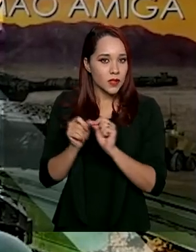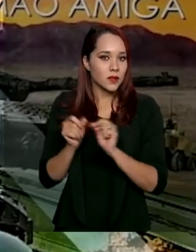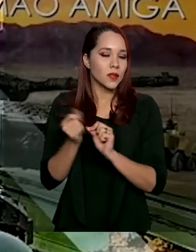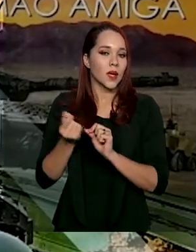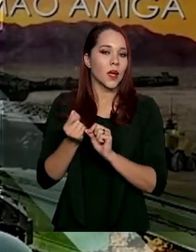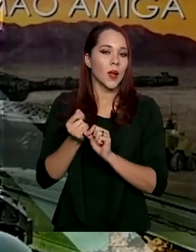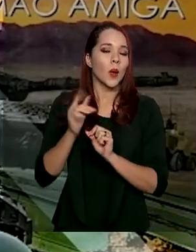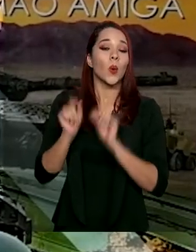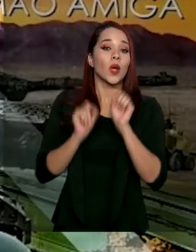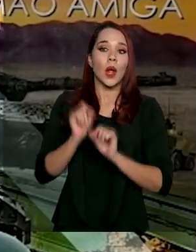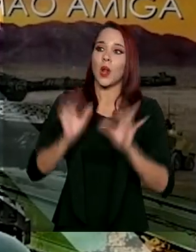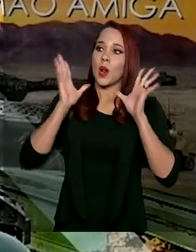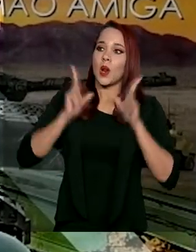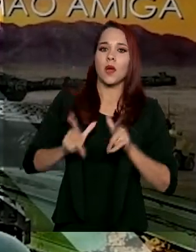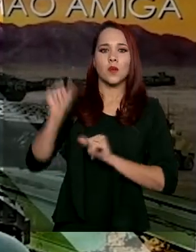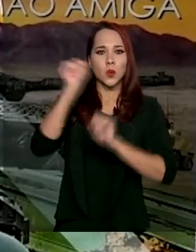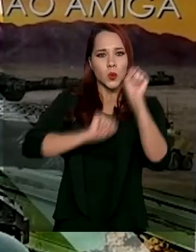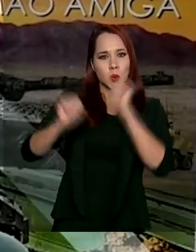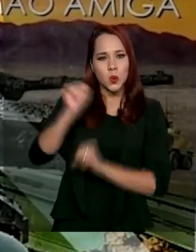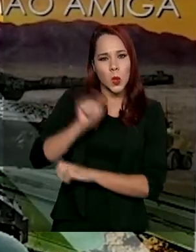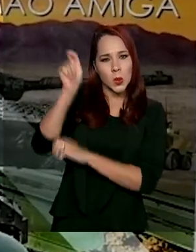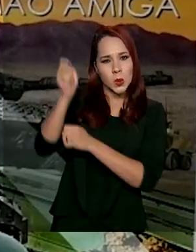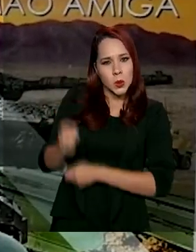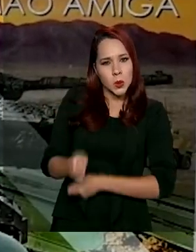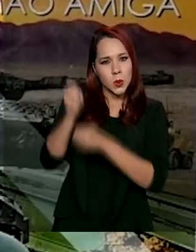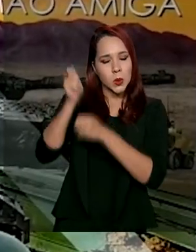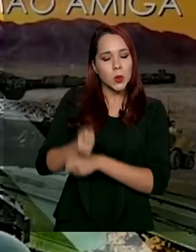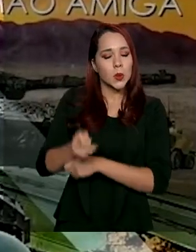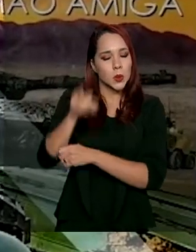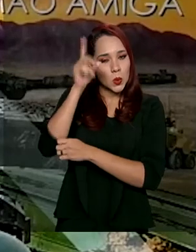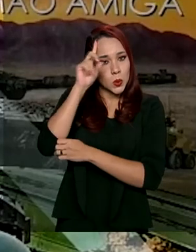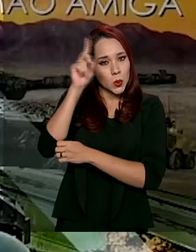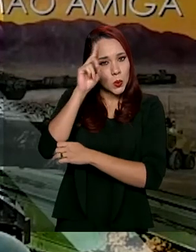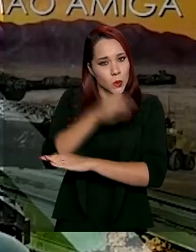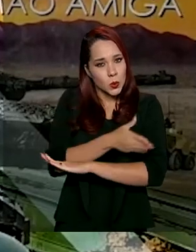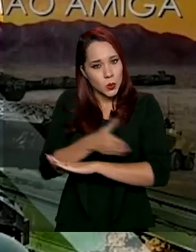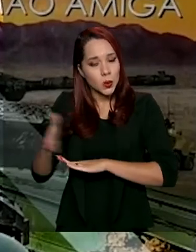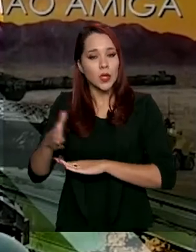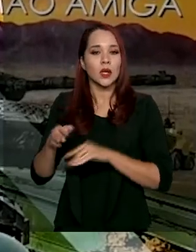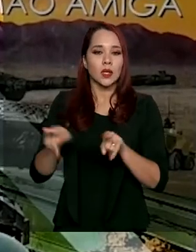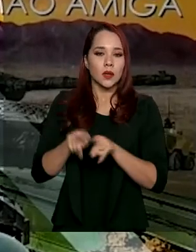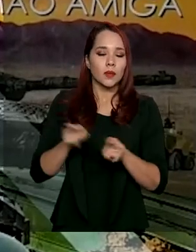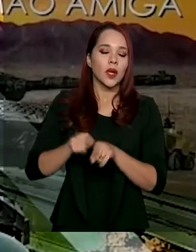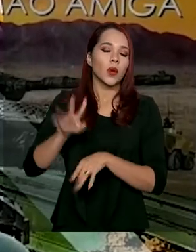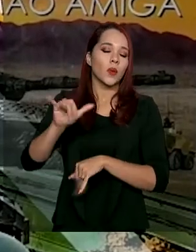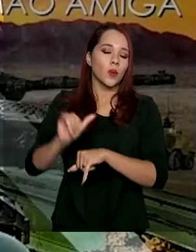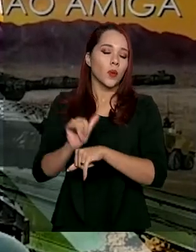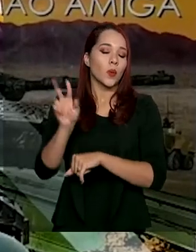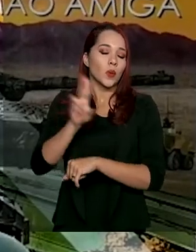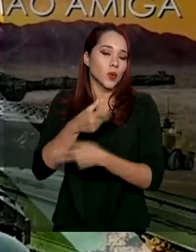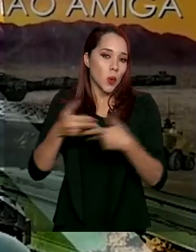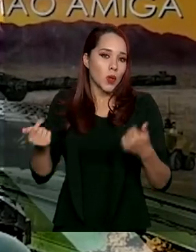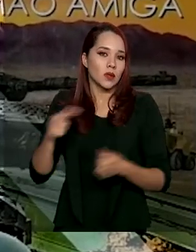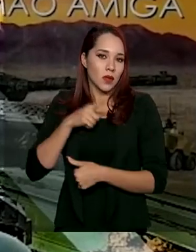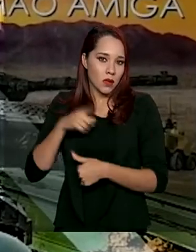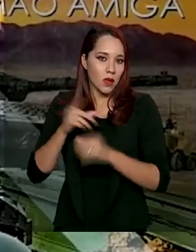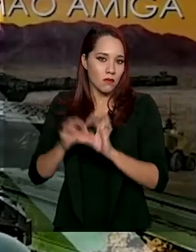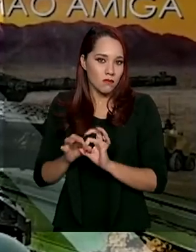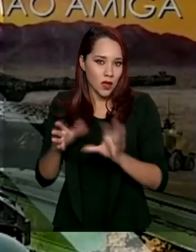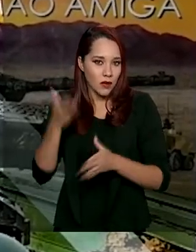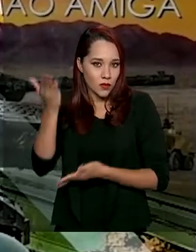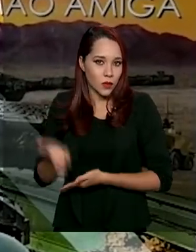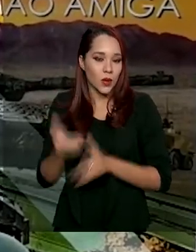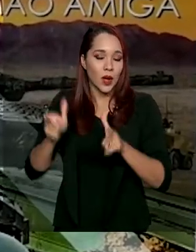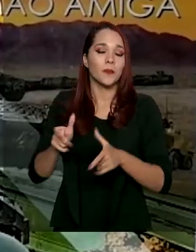descontaminação naquele local com uma maior frequência e com os meios que eles têm disponíveis. Deste modo,